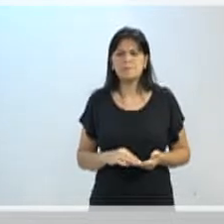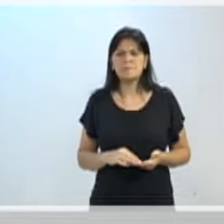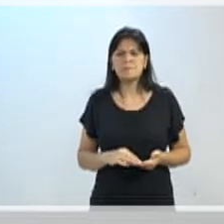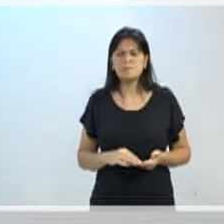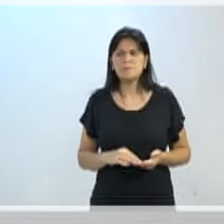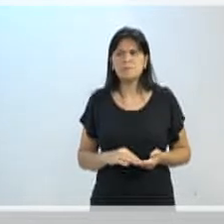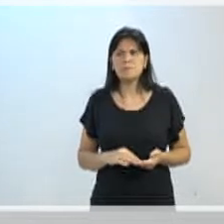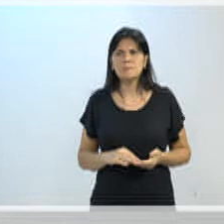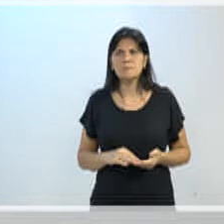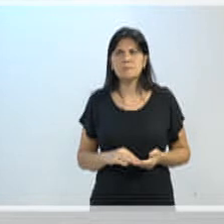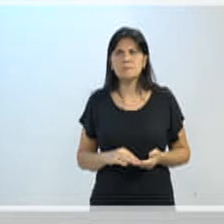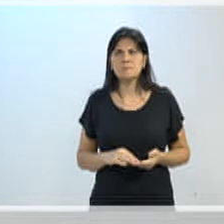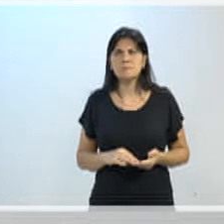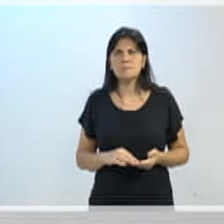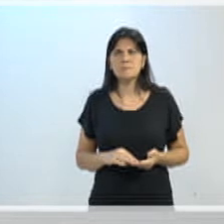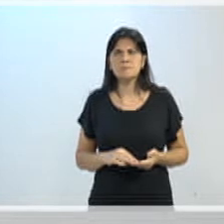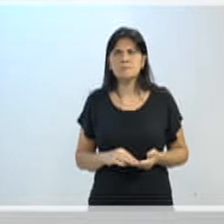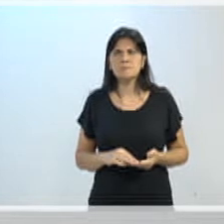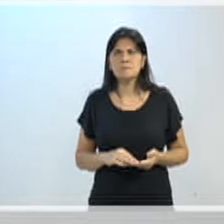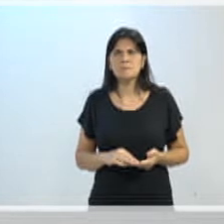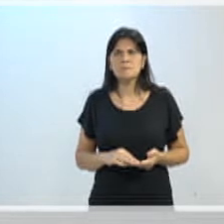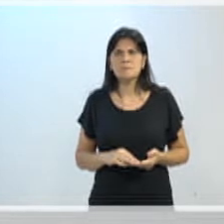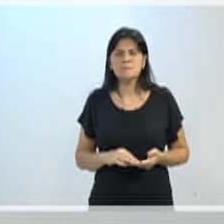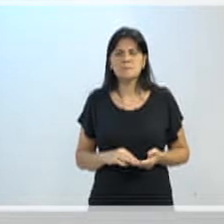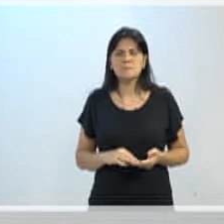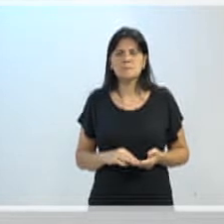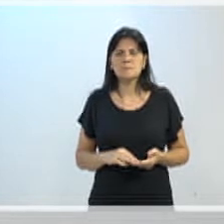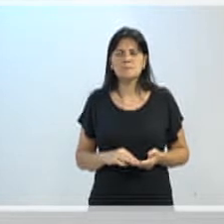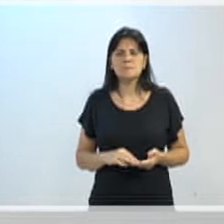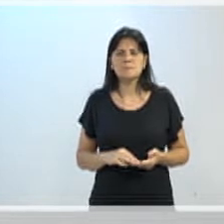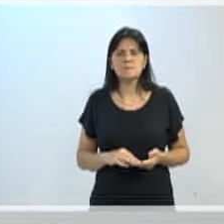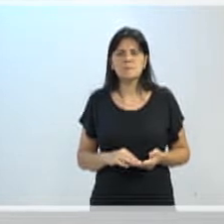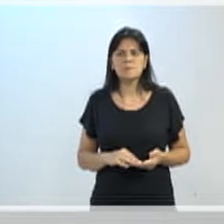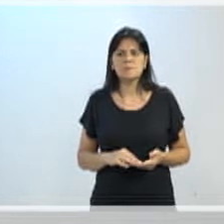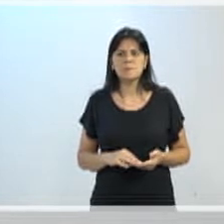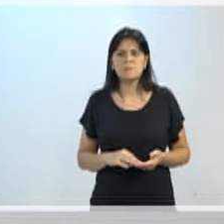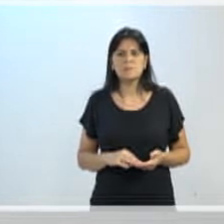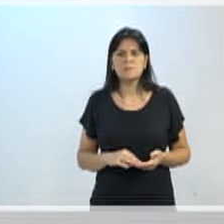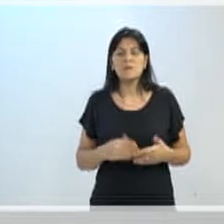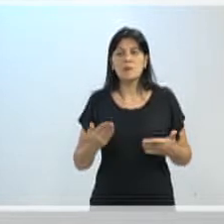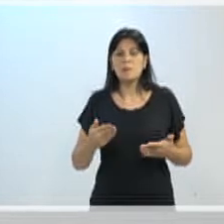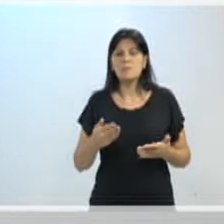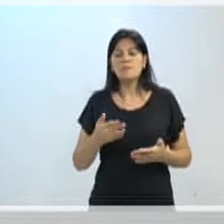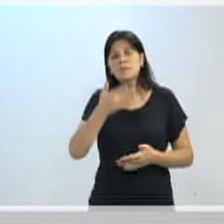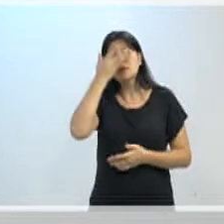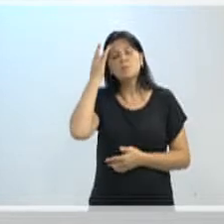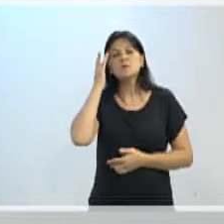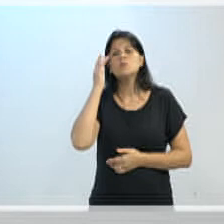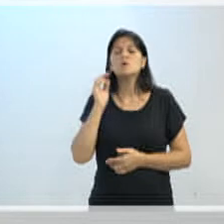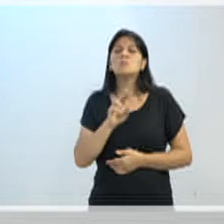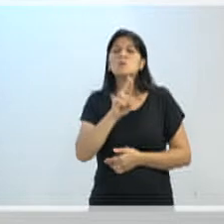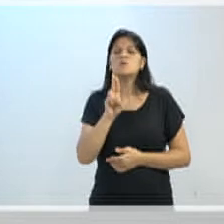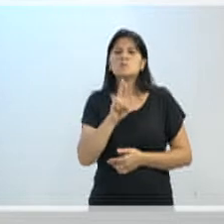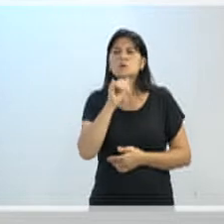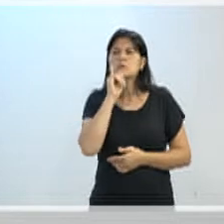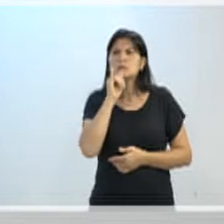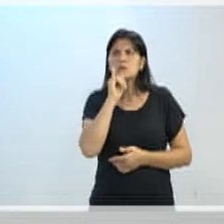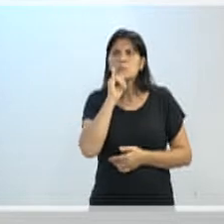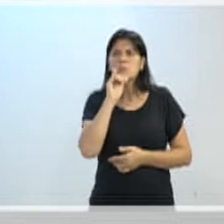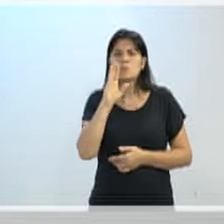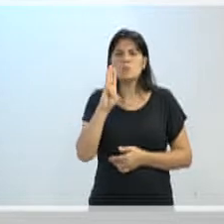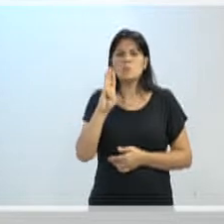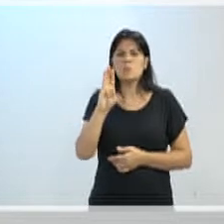usuário. Tratar de diversos usuários dentro das suas características. Os usuários, por exemplo, Blue Fácil.